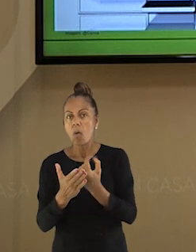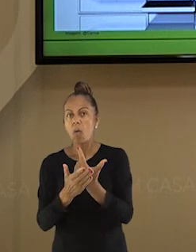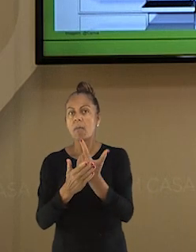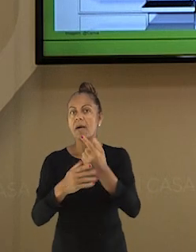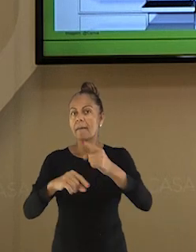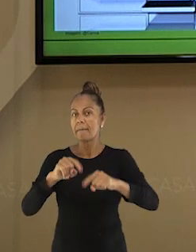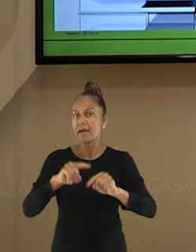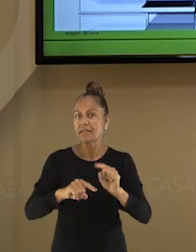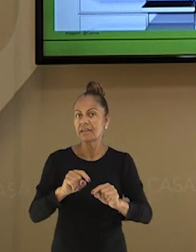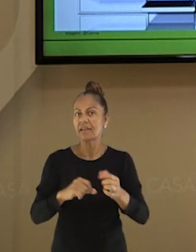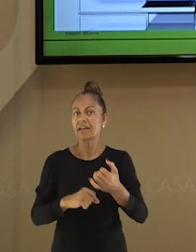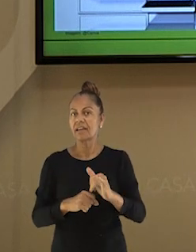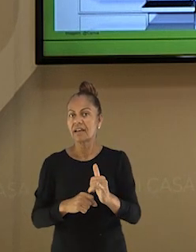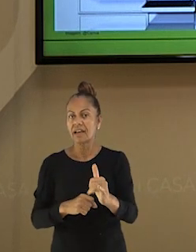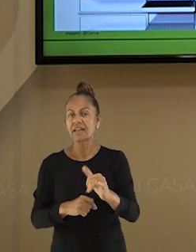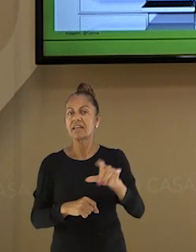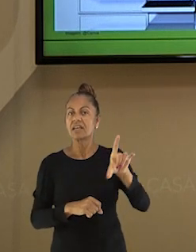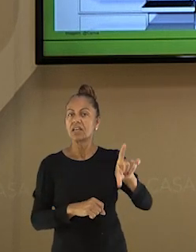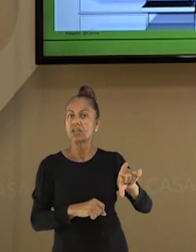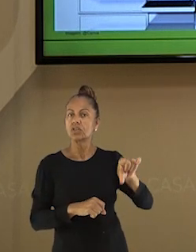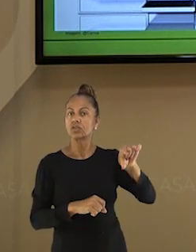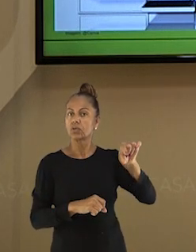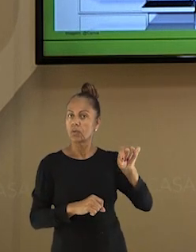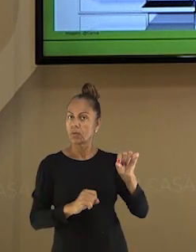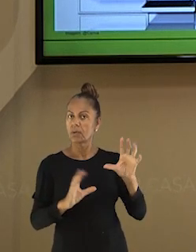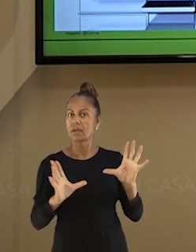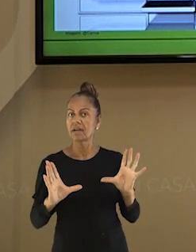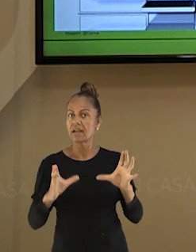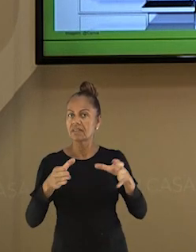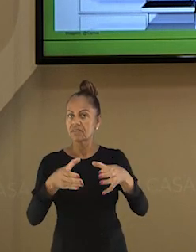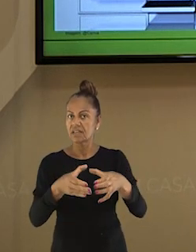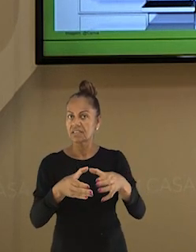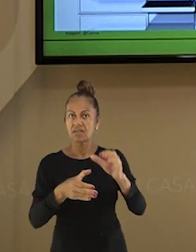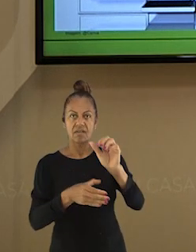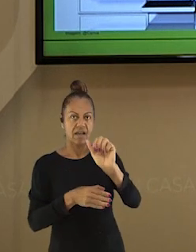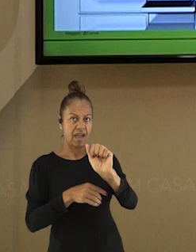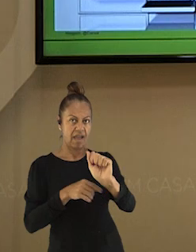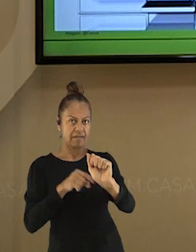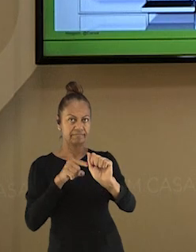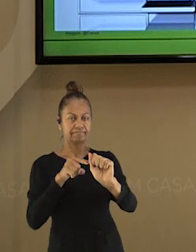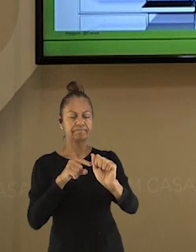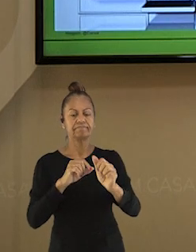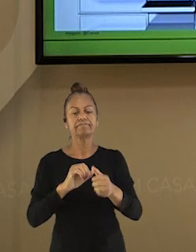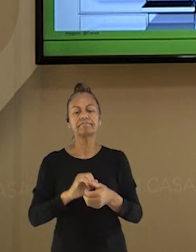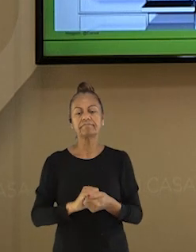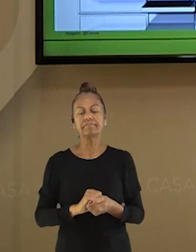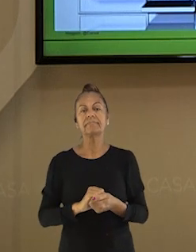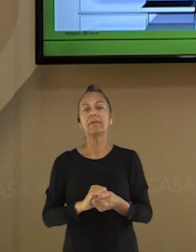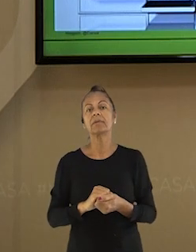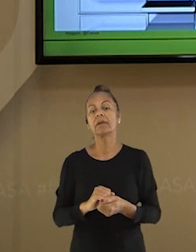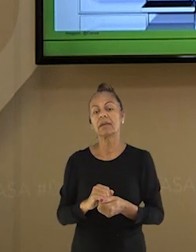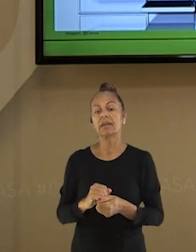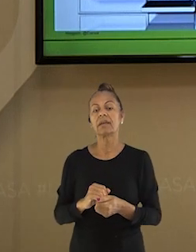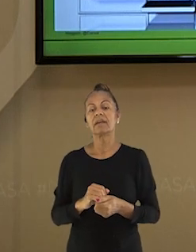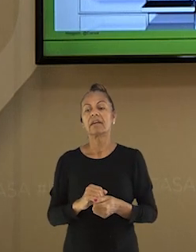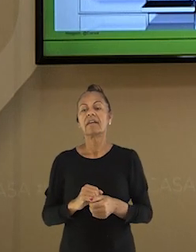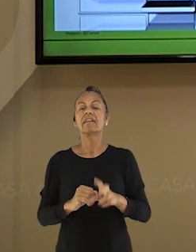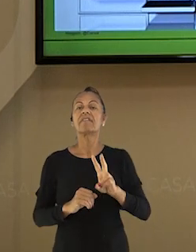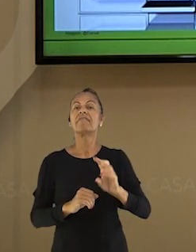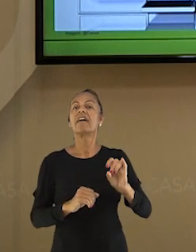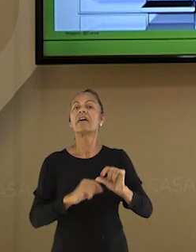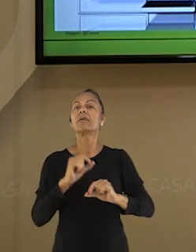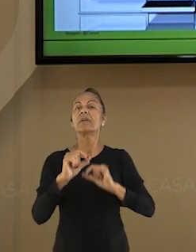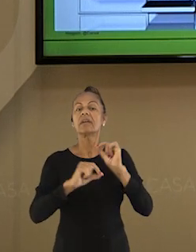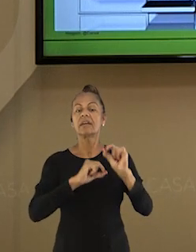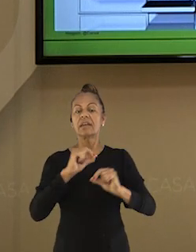vez que você adquirir algum eletrodoméstico, prefira aparelhos que apresentam a classificação A